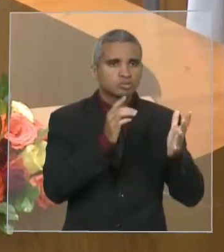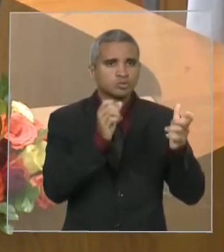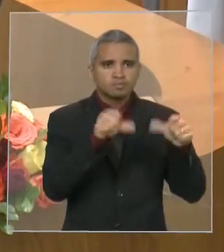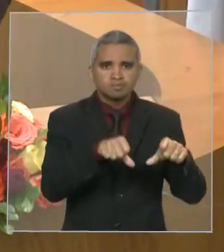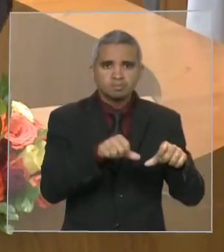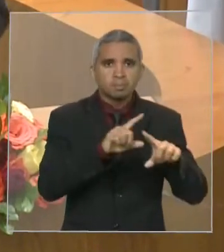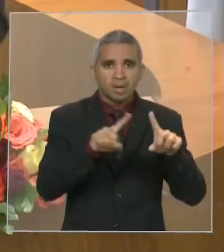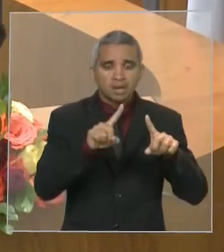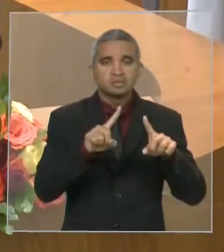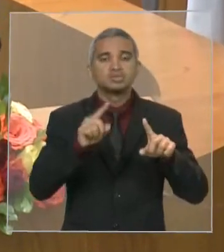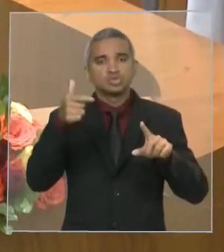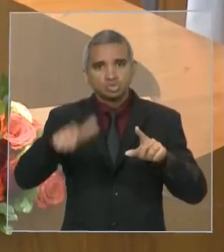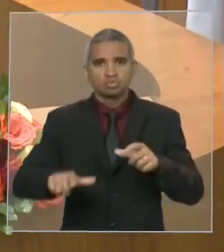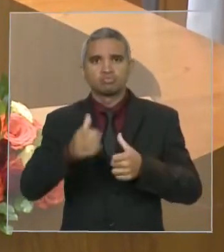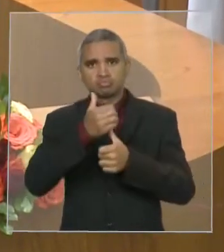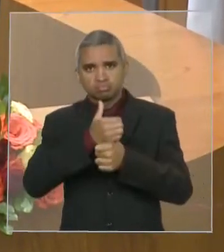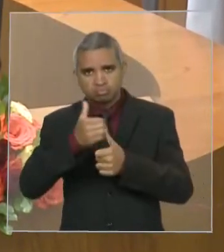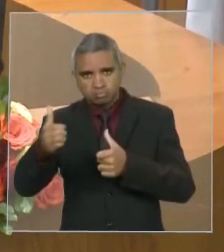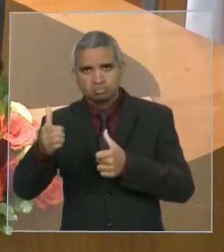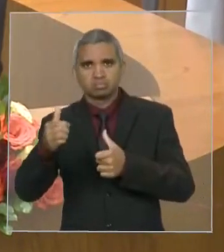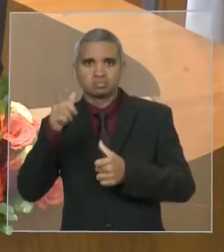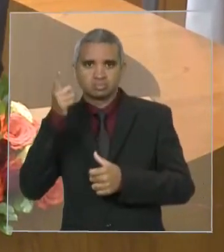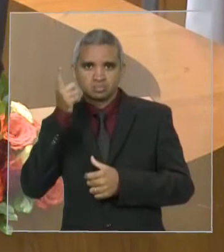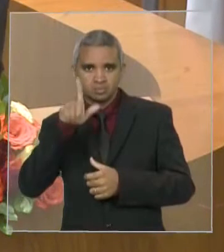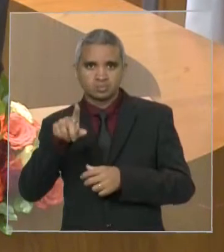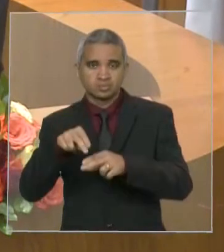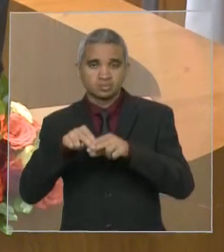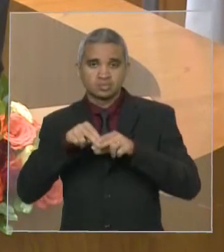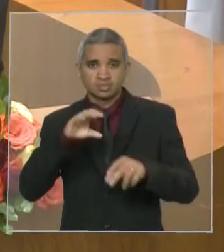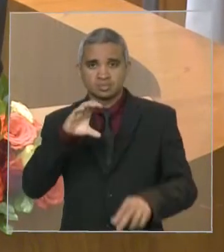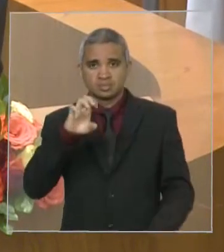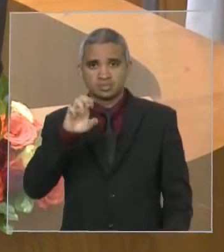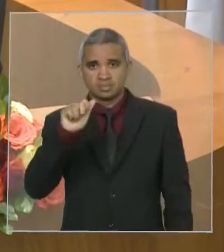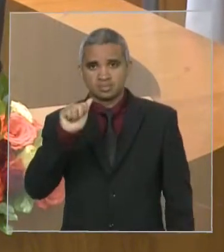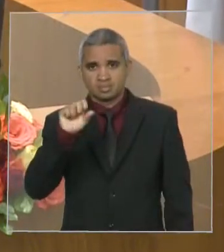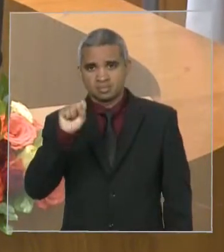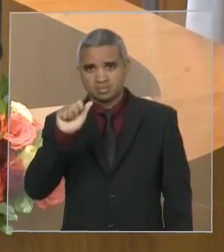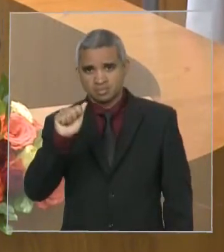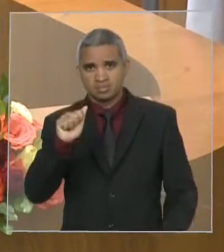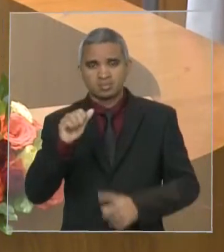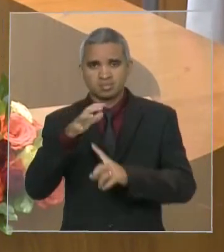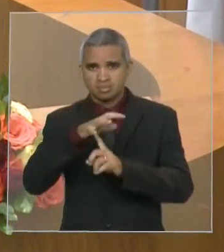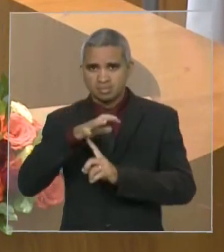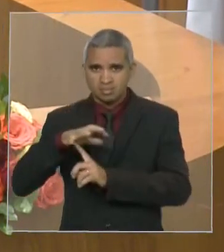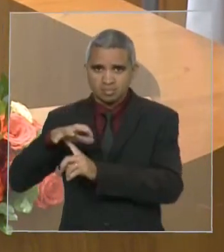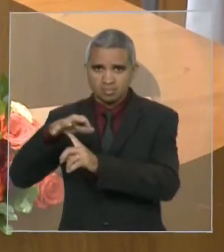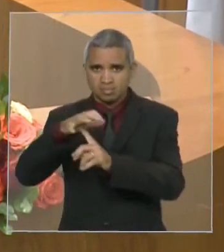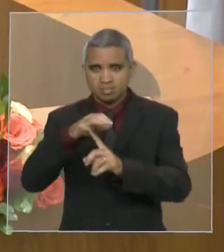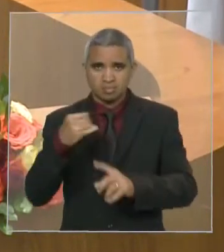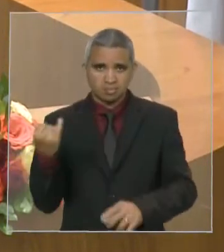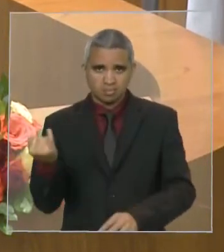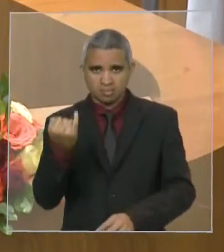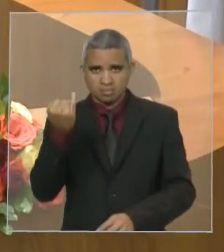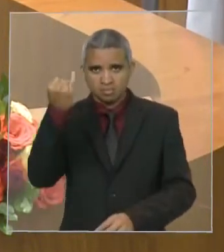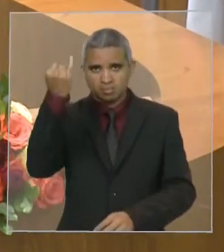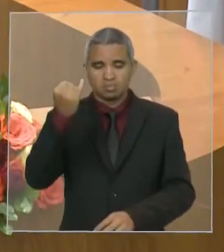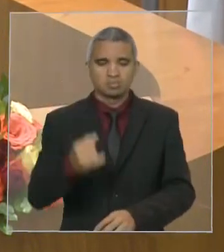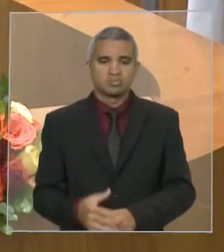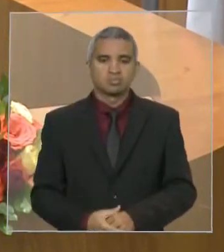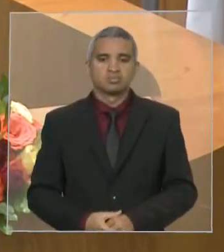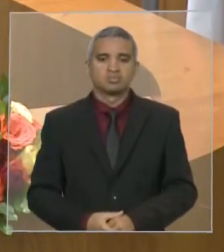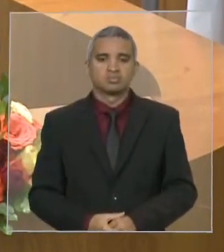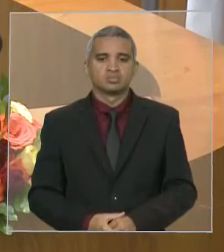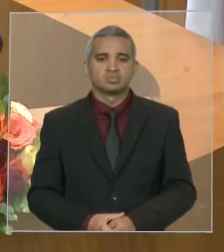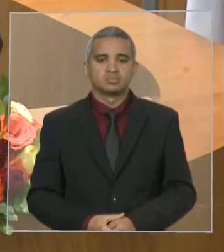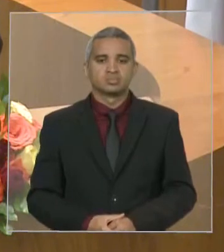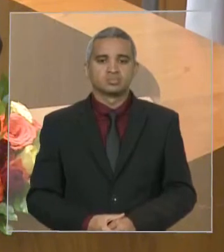concluir tudo aquilo que estava previsto. E a SEASA é um instrumento importante que se concretiza a partir deste convênio, porque, além de tudo